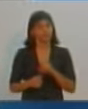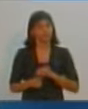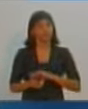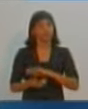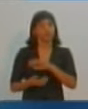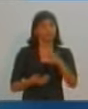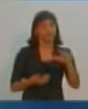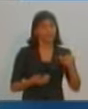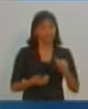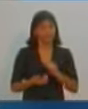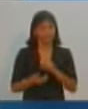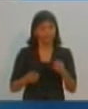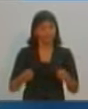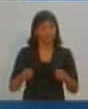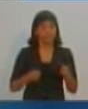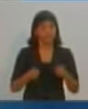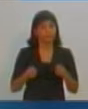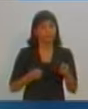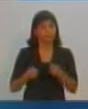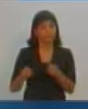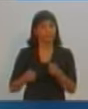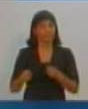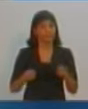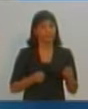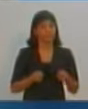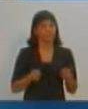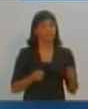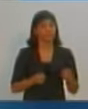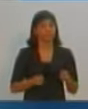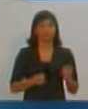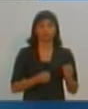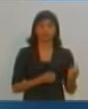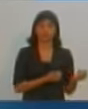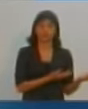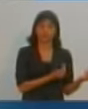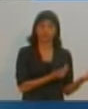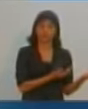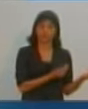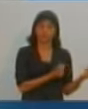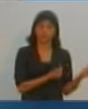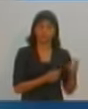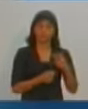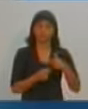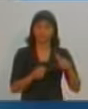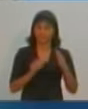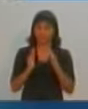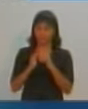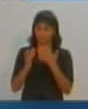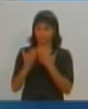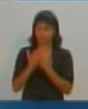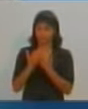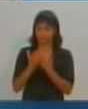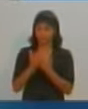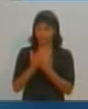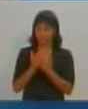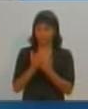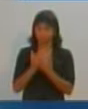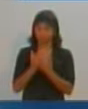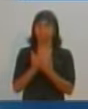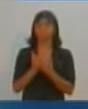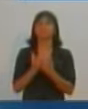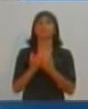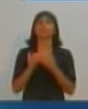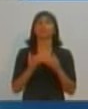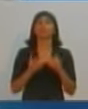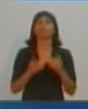por um pente fino, porque nós estamos vendo que nossos jovens não estão saindo da educação, primeira, quinta, quarta série